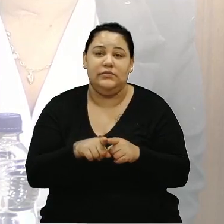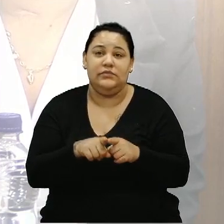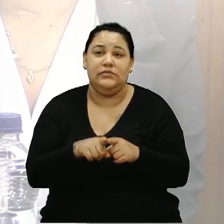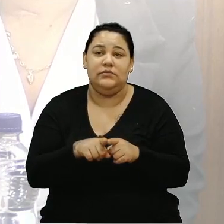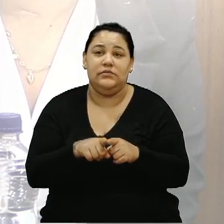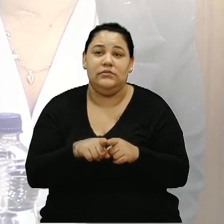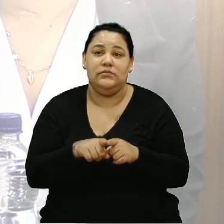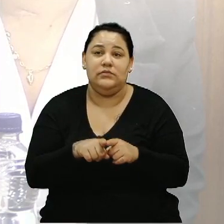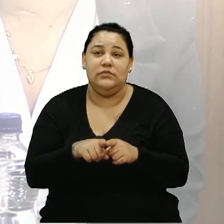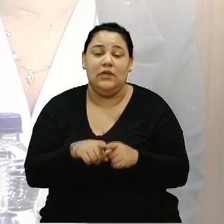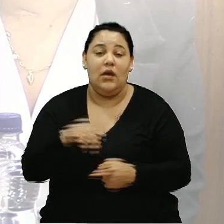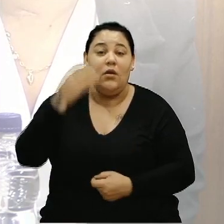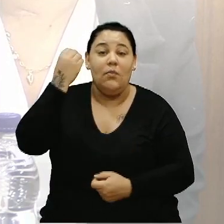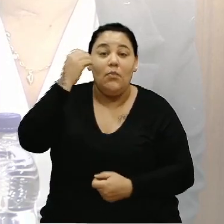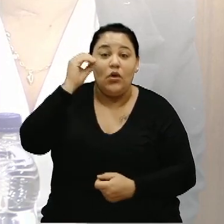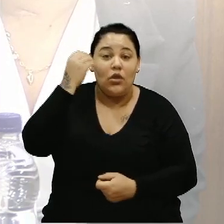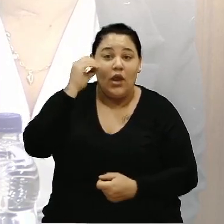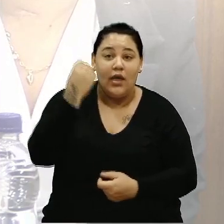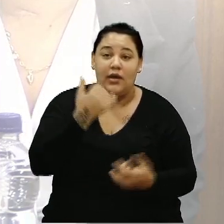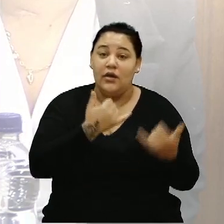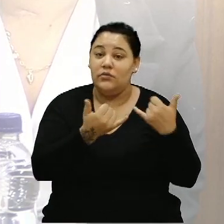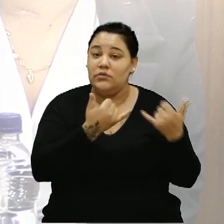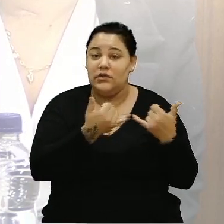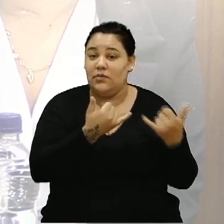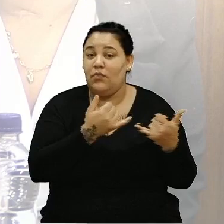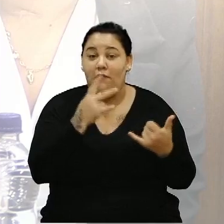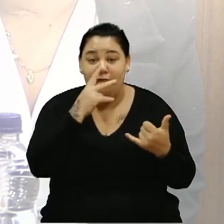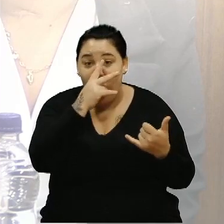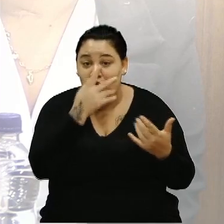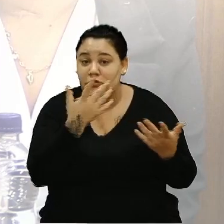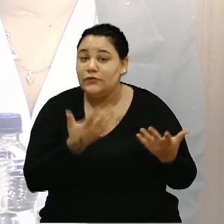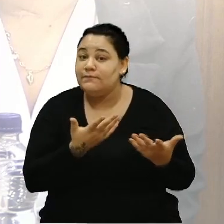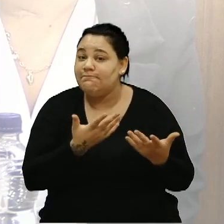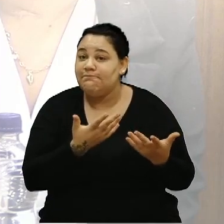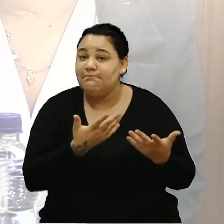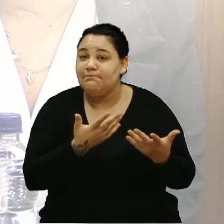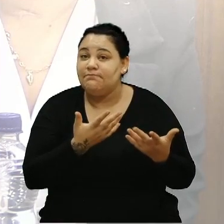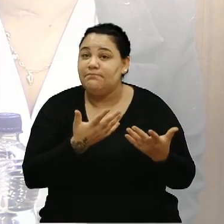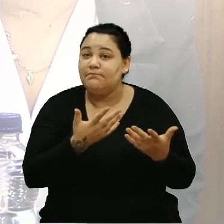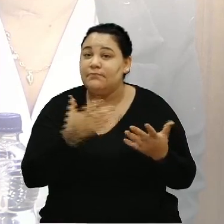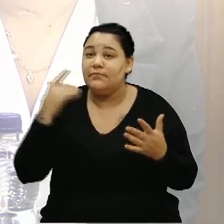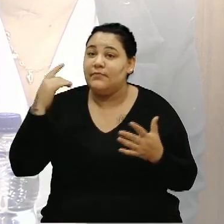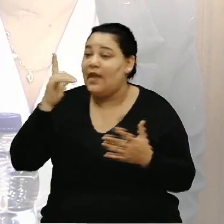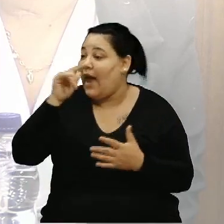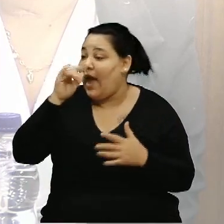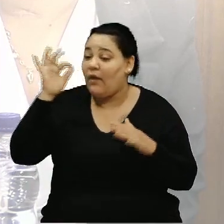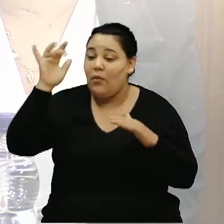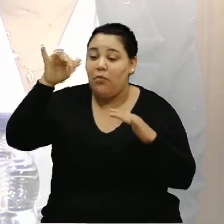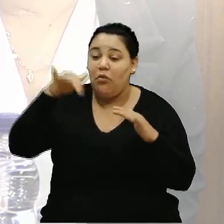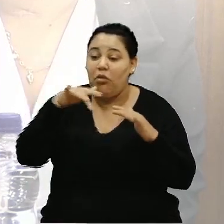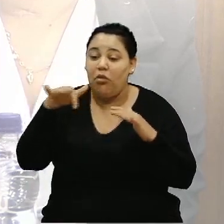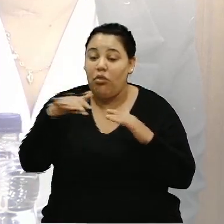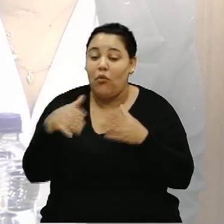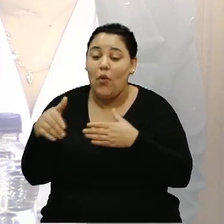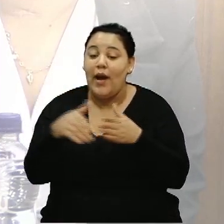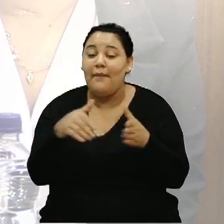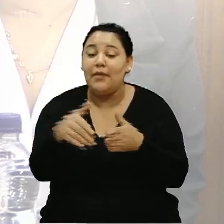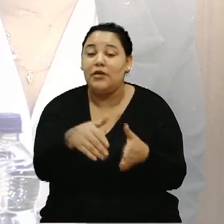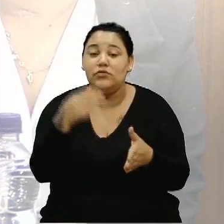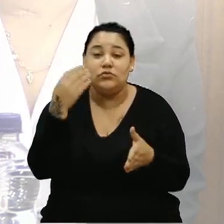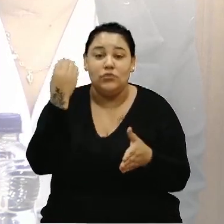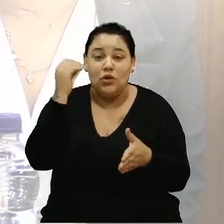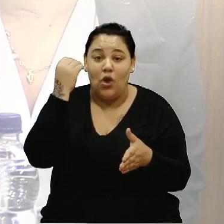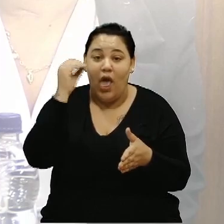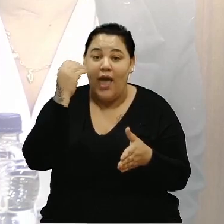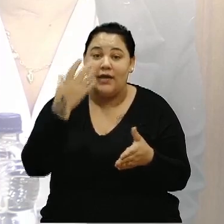E Porto Alegre é um exemplo bem emblemático. De onde vem a água de Porto Alegre? Aqui eu não sou técnico, né? Mas a água de Porto